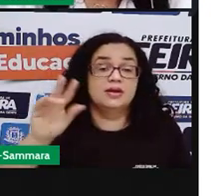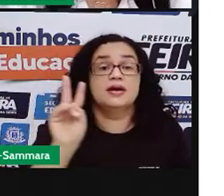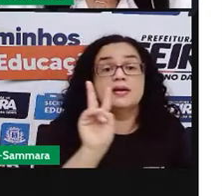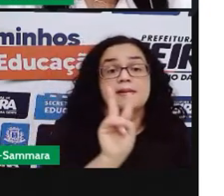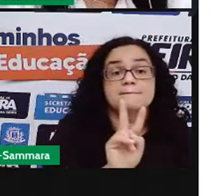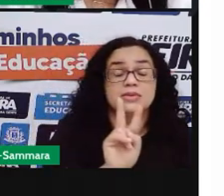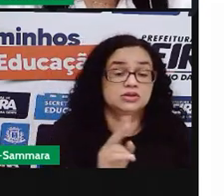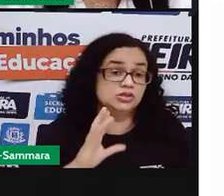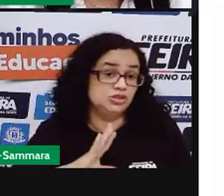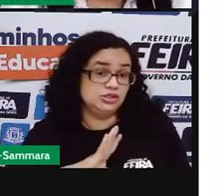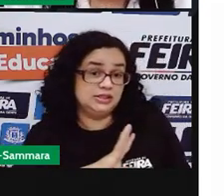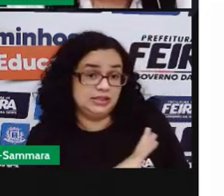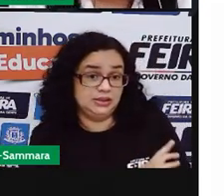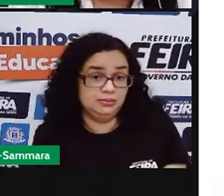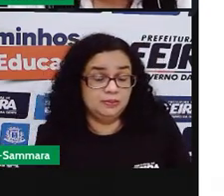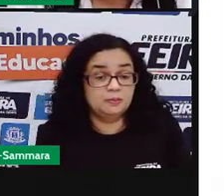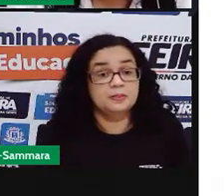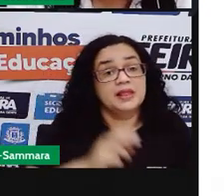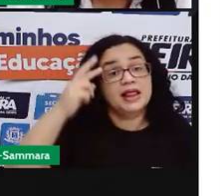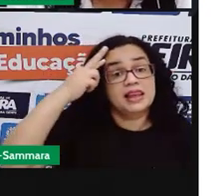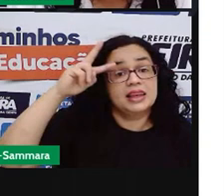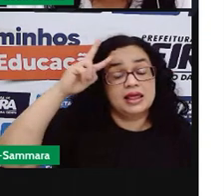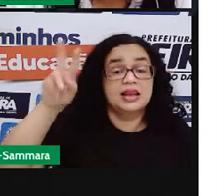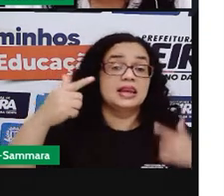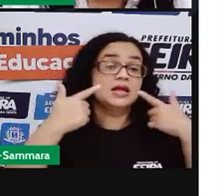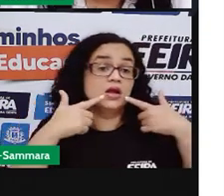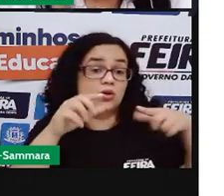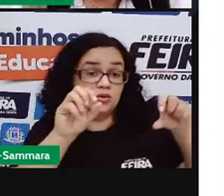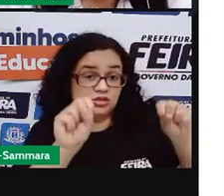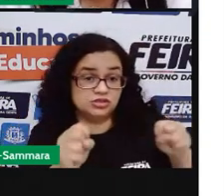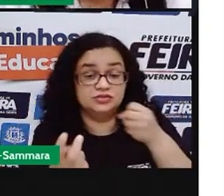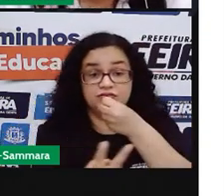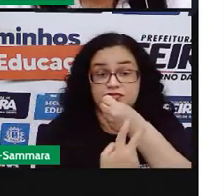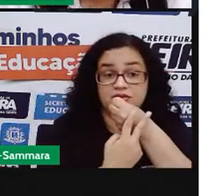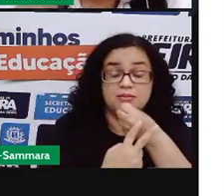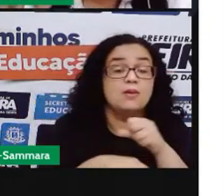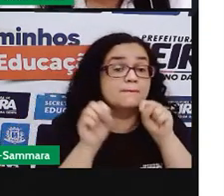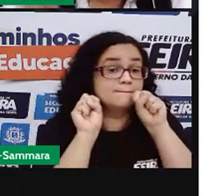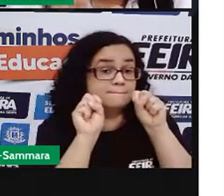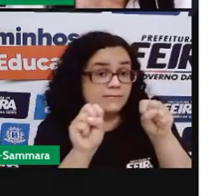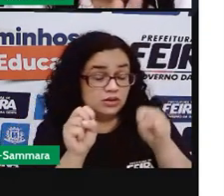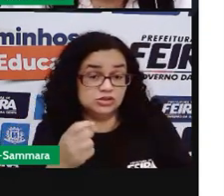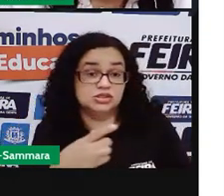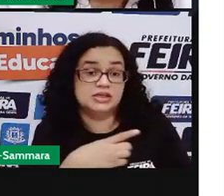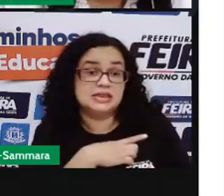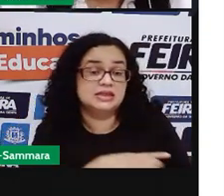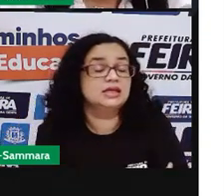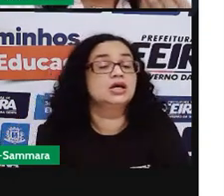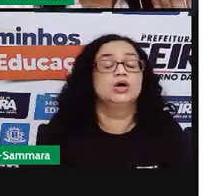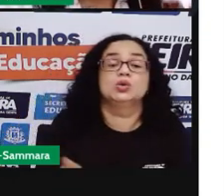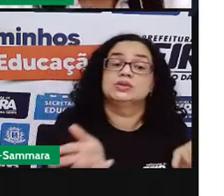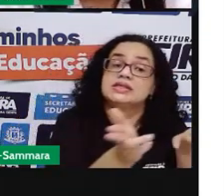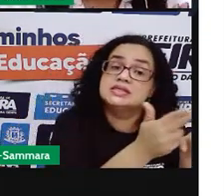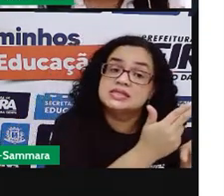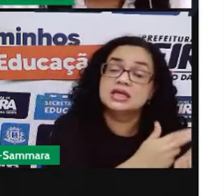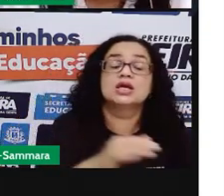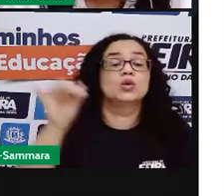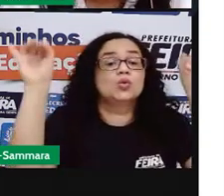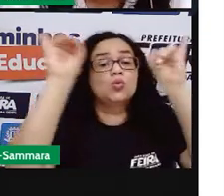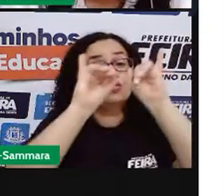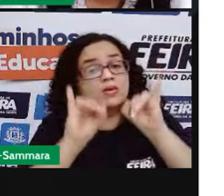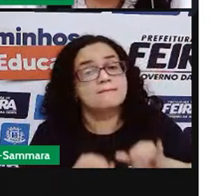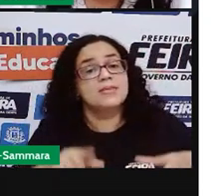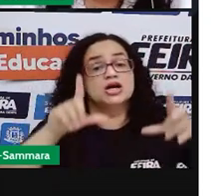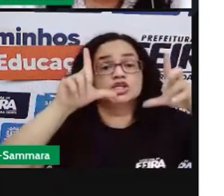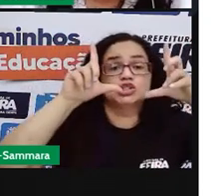Lembrando, na linguagem verbal, pode sim ter um desenho, uma imagem, uma